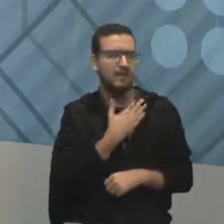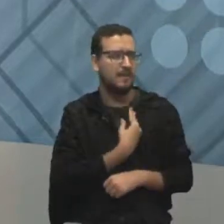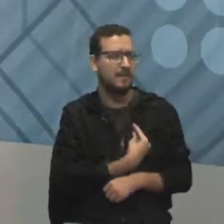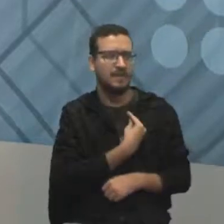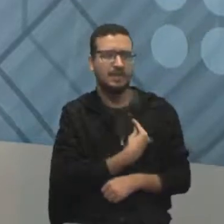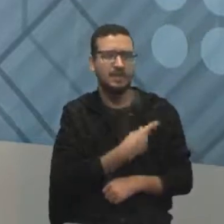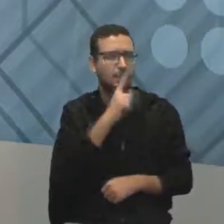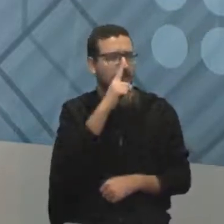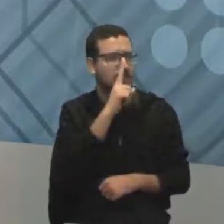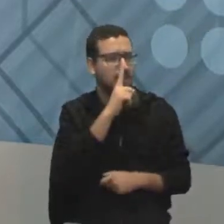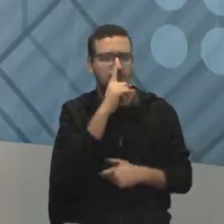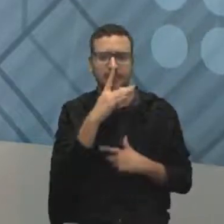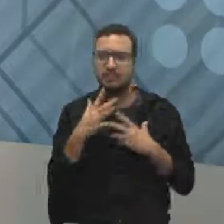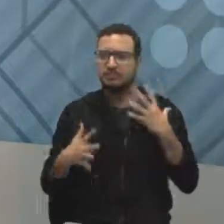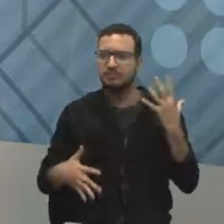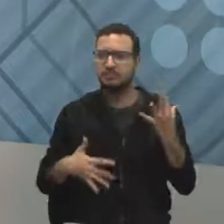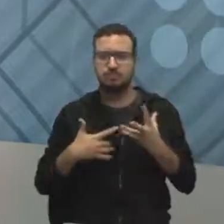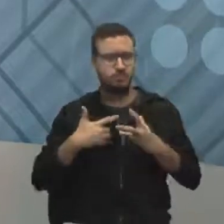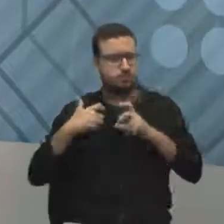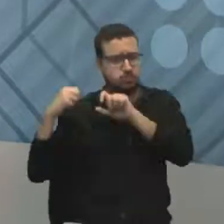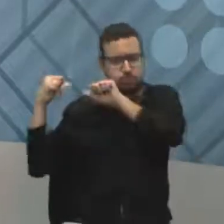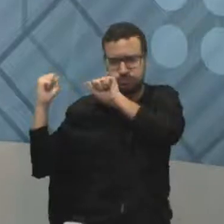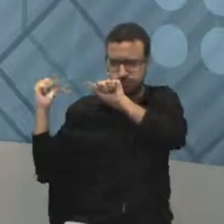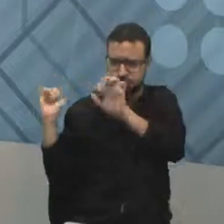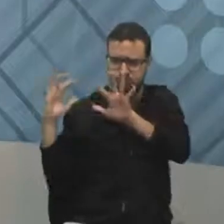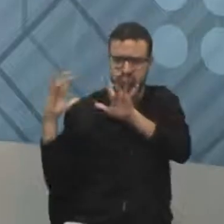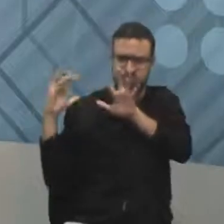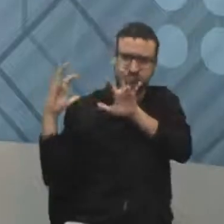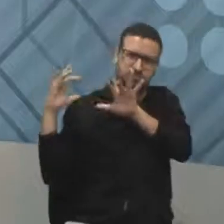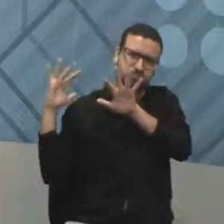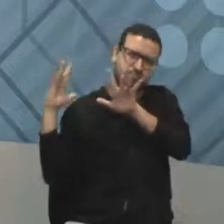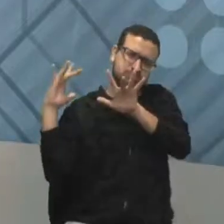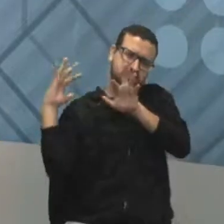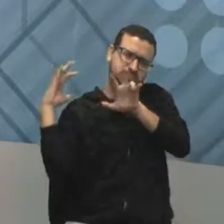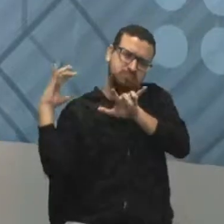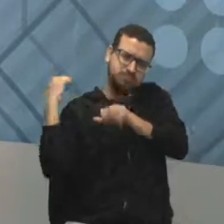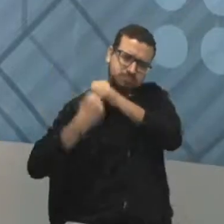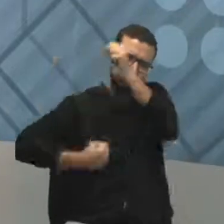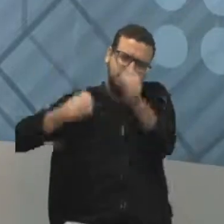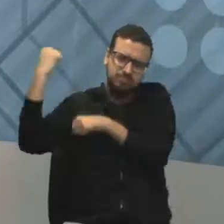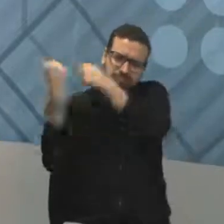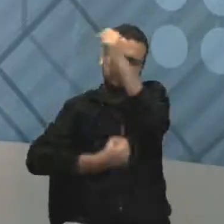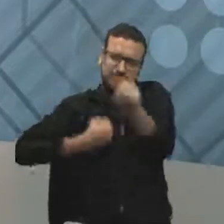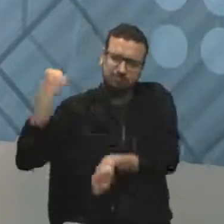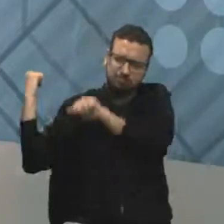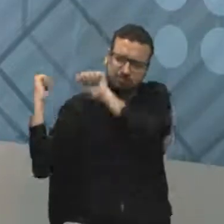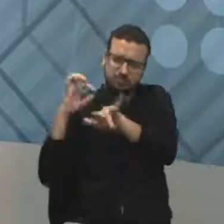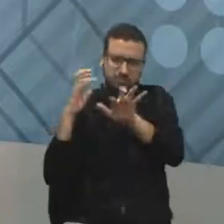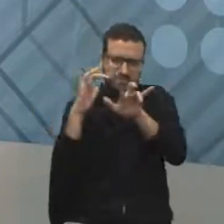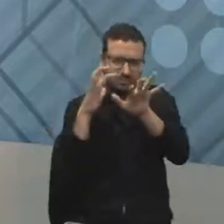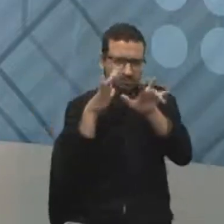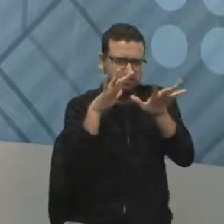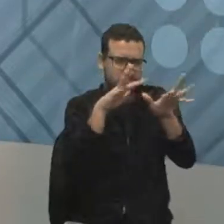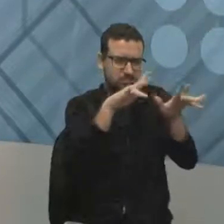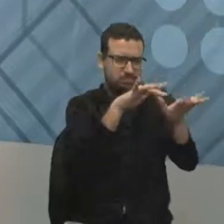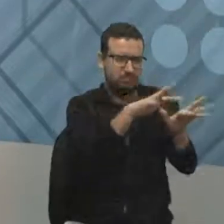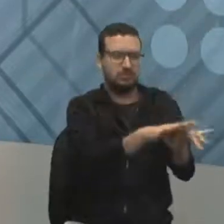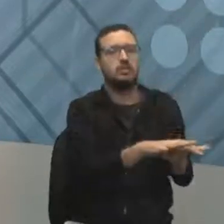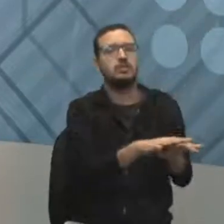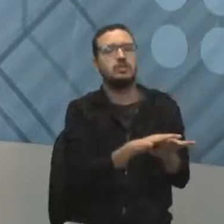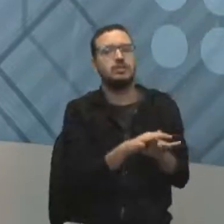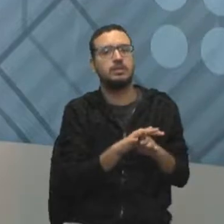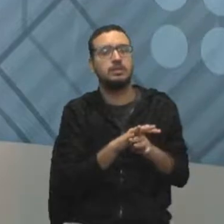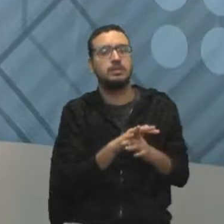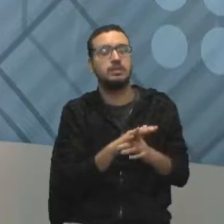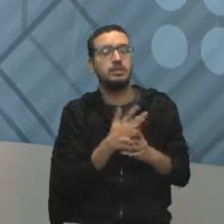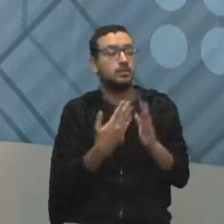correndo perigo. E, elas estouram a multidão e sai todo mundo correndo. Pode ter causa, às vezes não tem causa. E, aí,